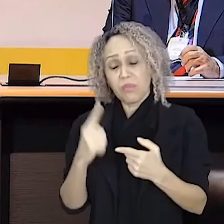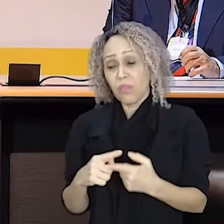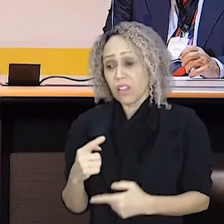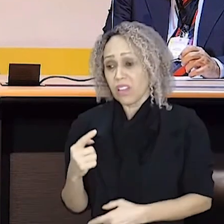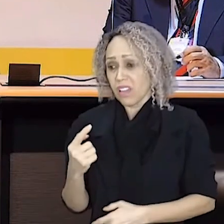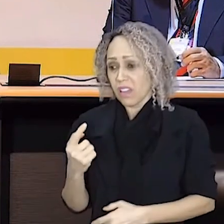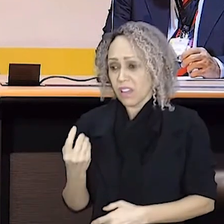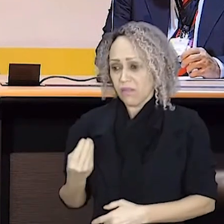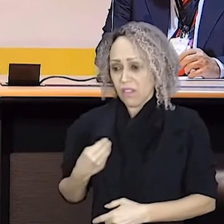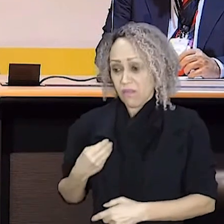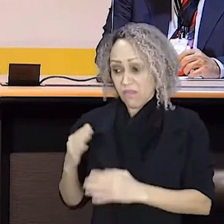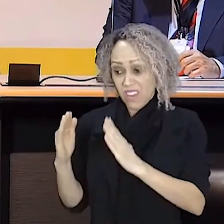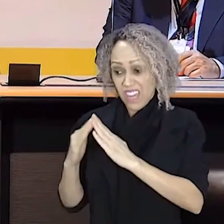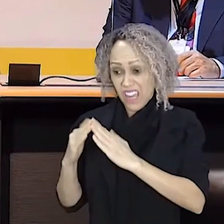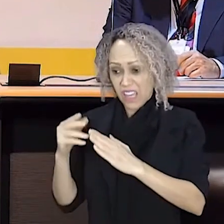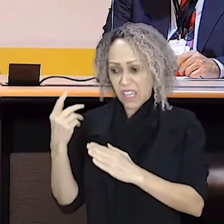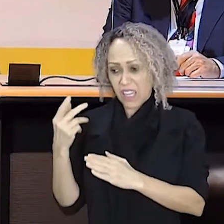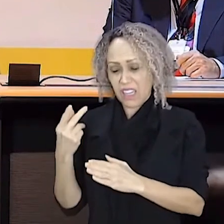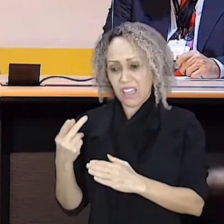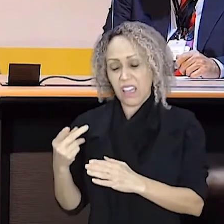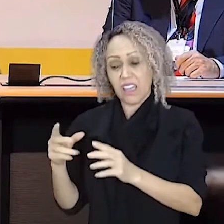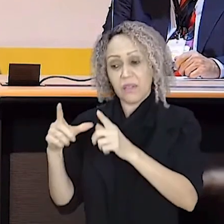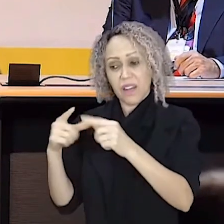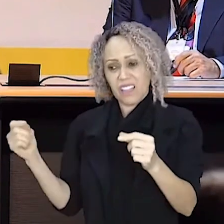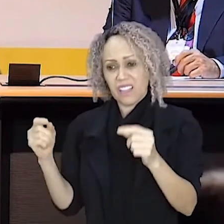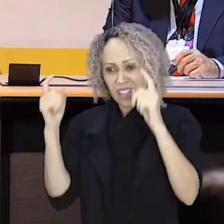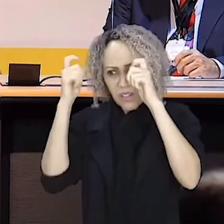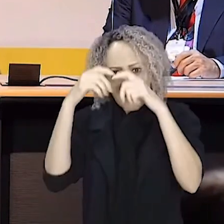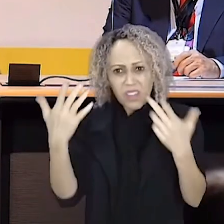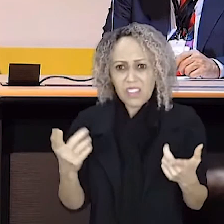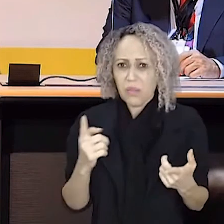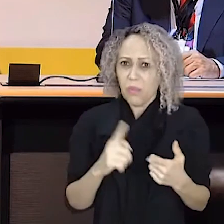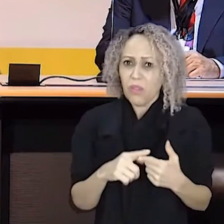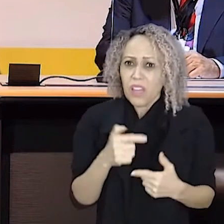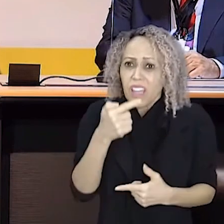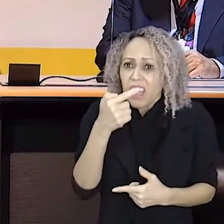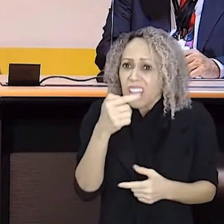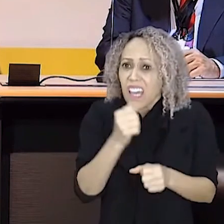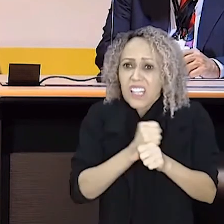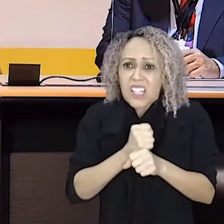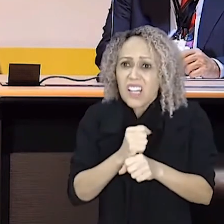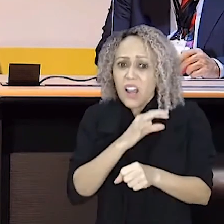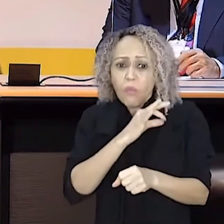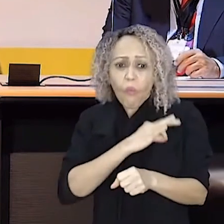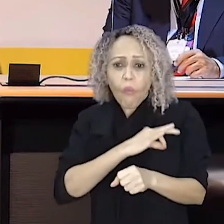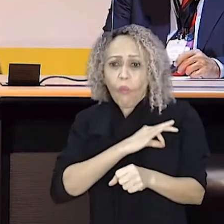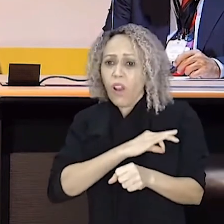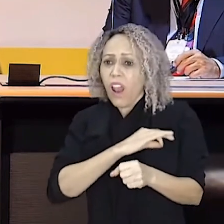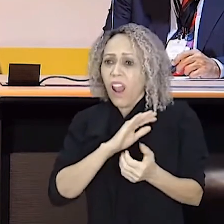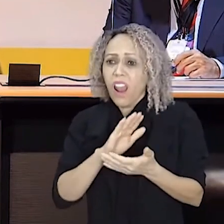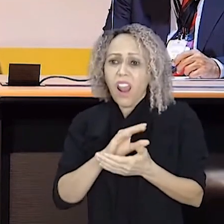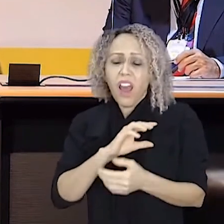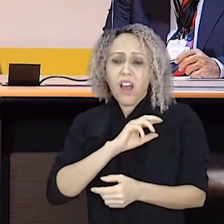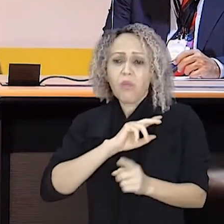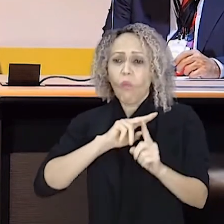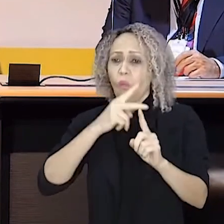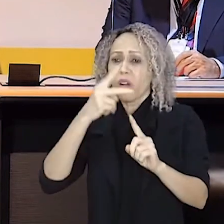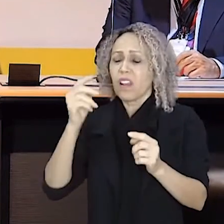E por último, foi um grave equívoco você acabar com o Ministério do Planejamento, Orçamento e Gestão.